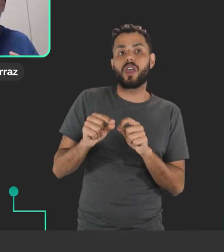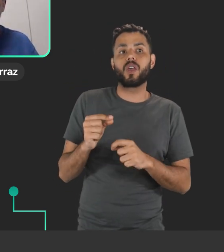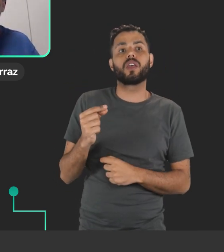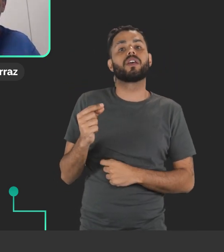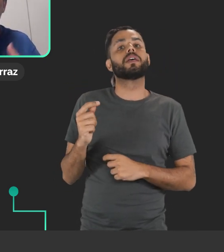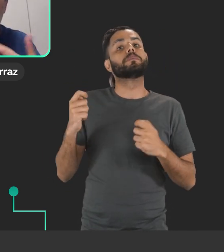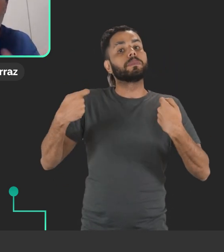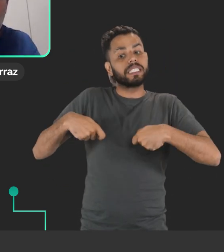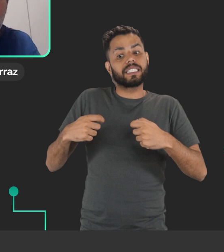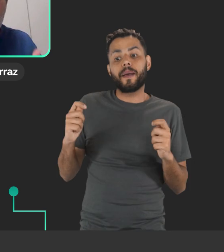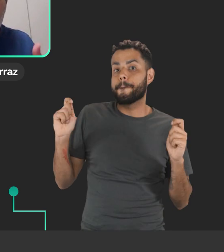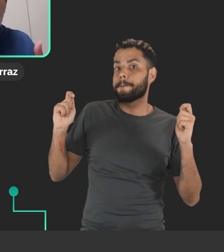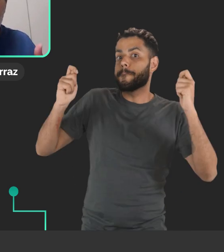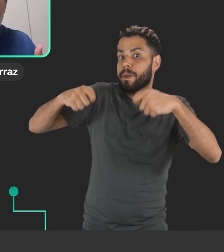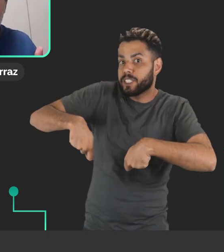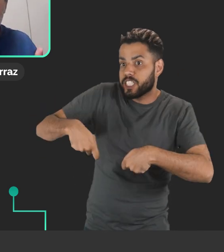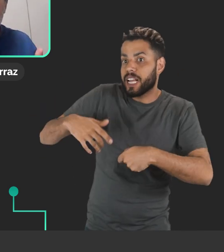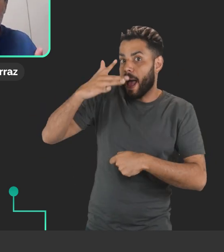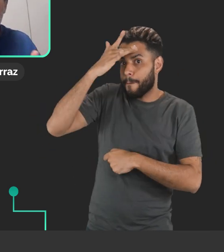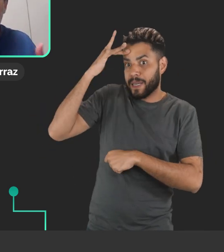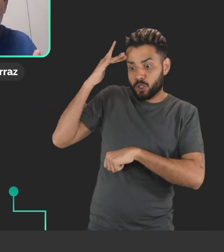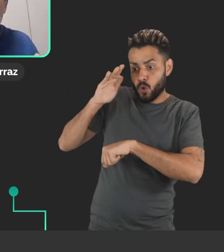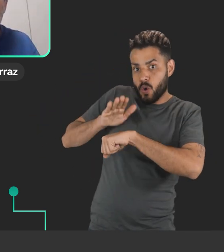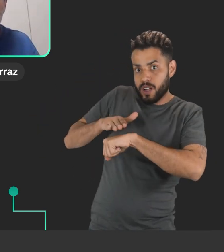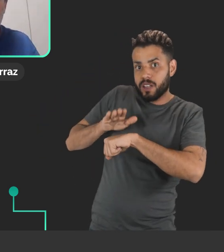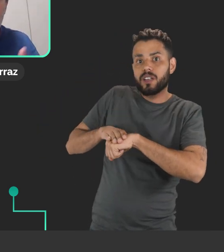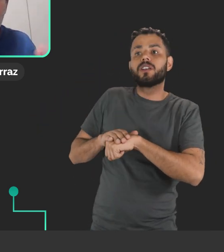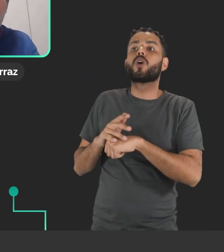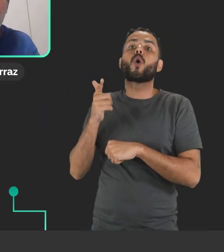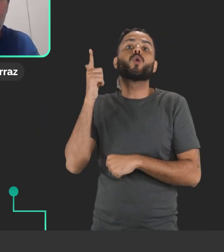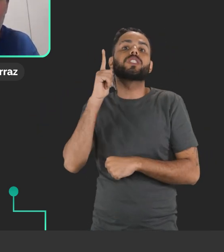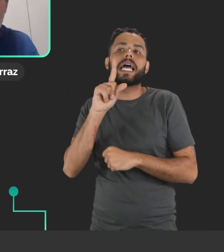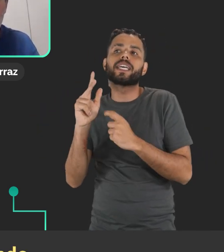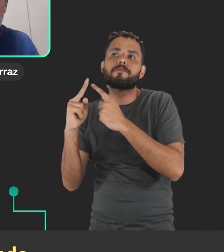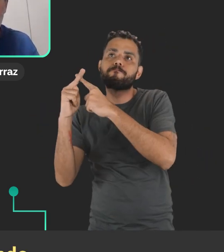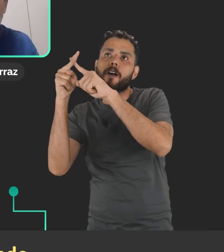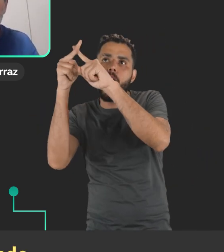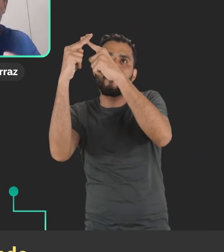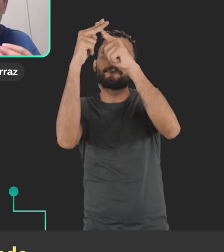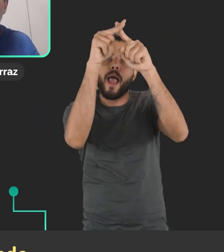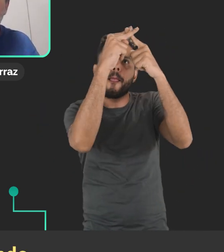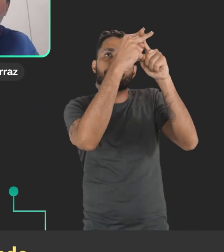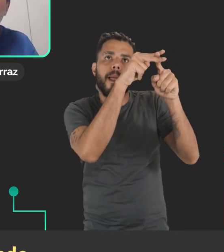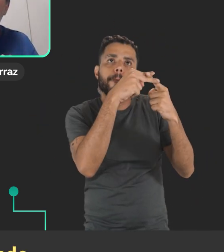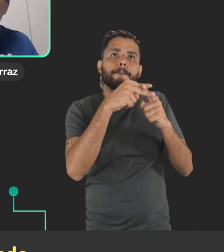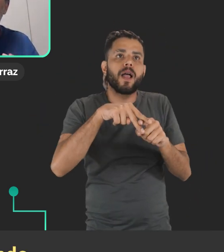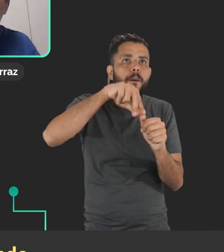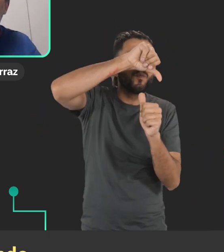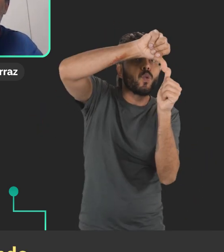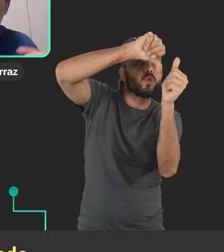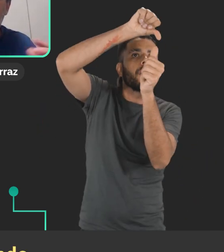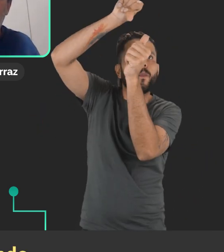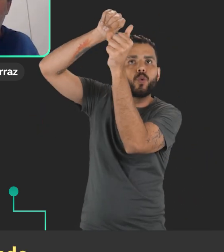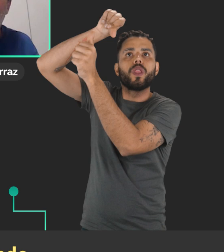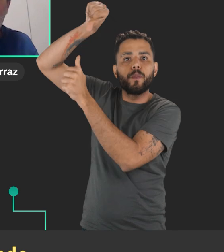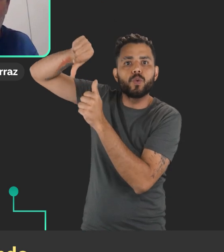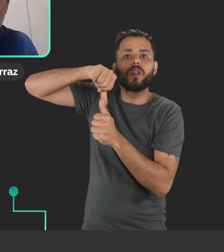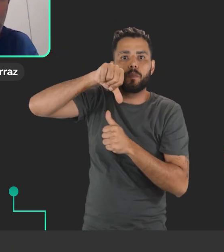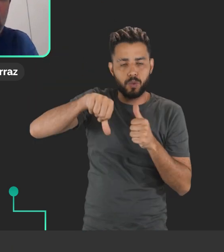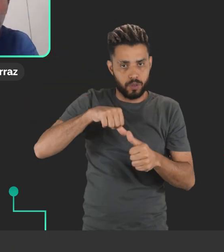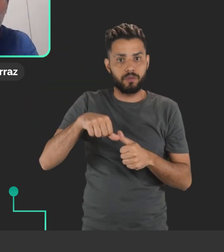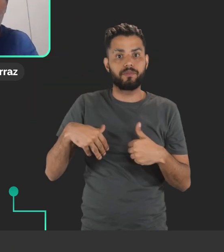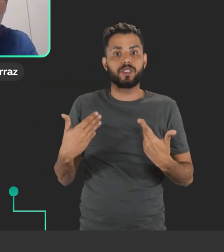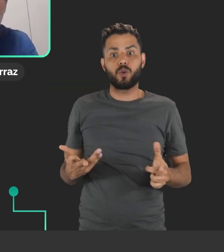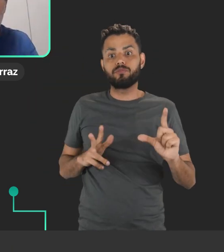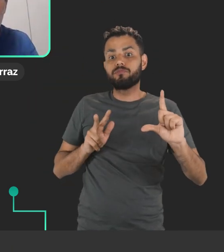permitir que o usuário possa fazer intervenções. Então, tudo que a gente está falando sobre imersão aqui,